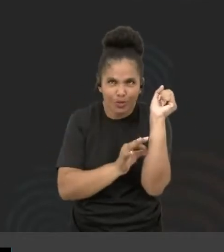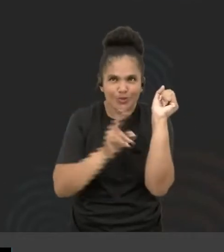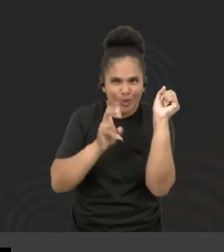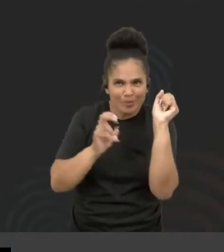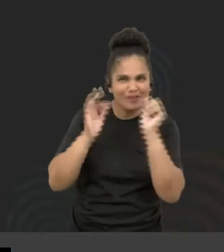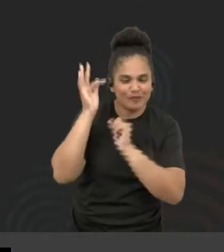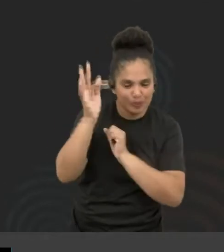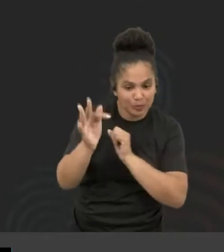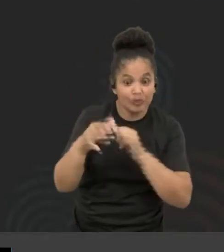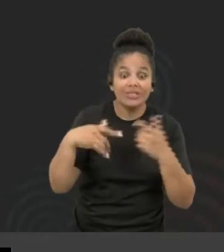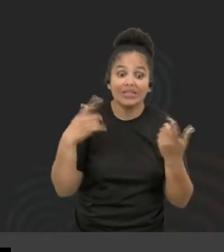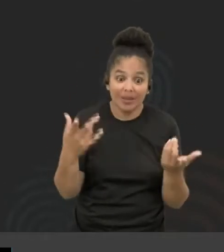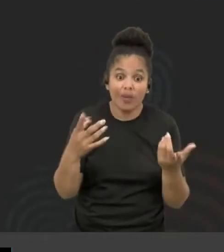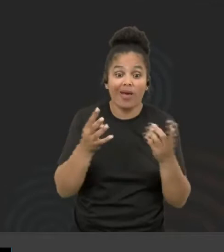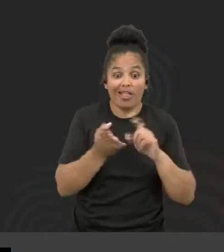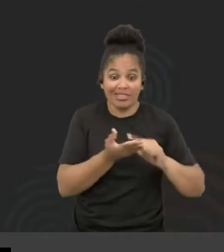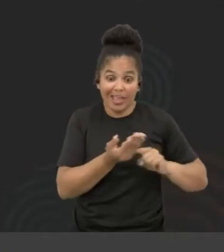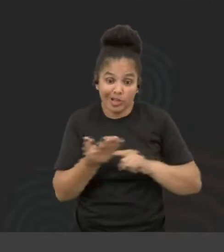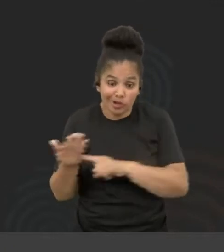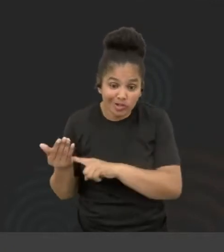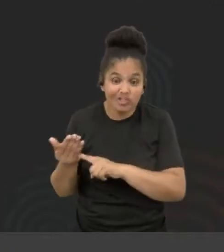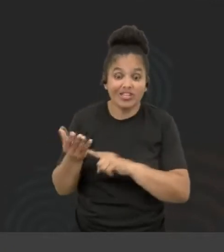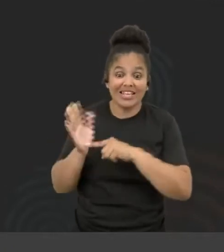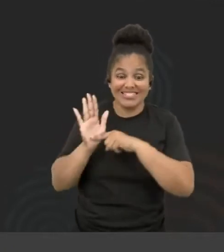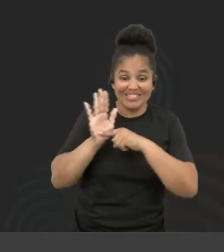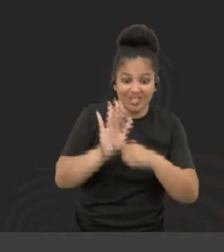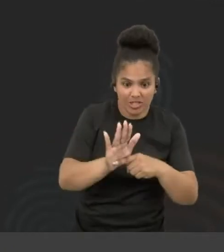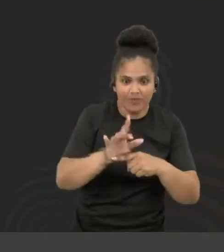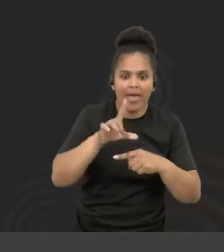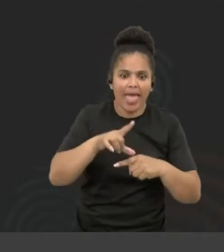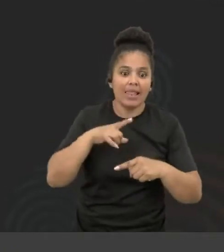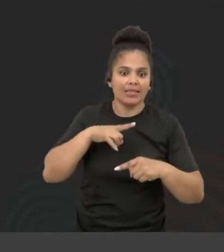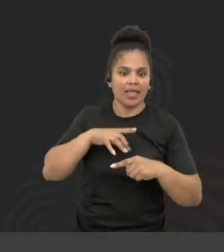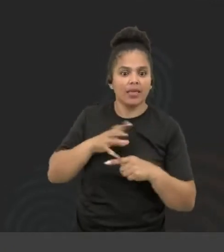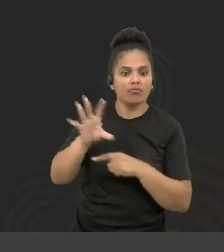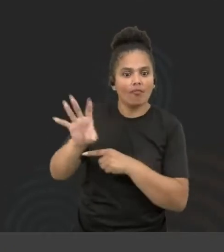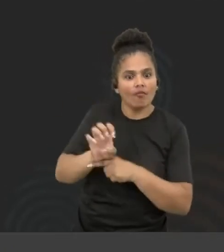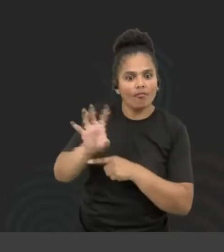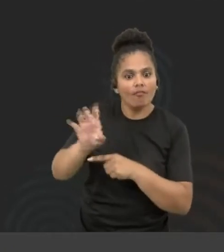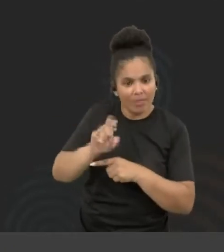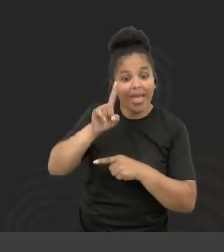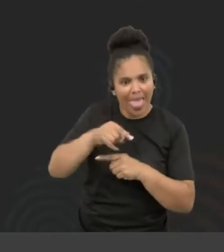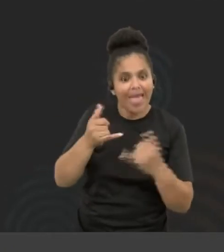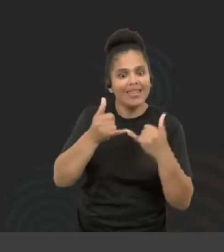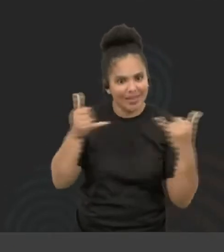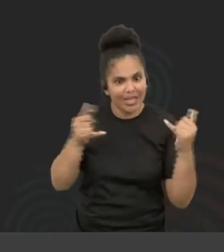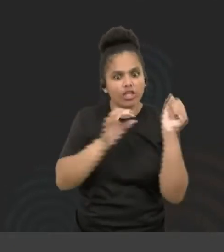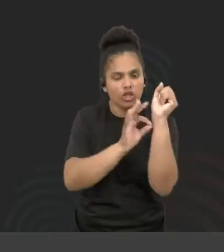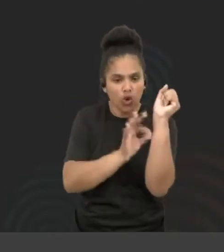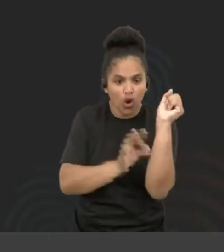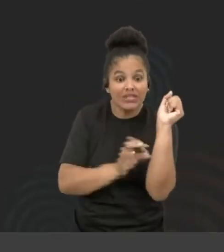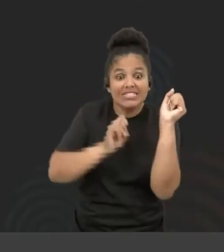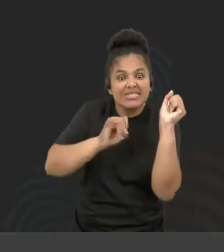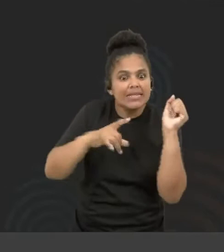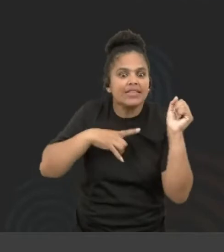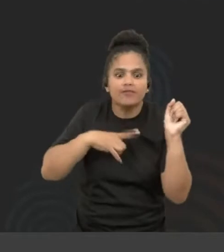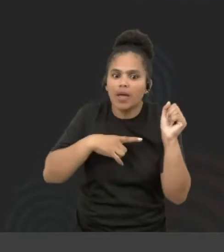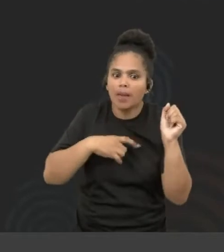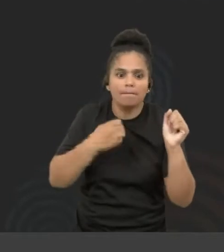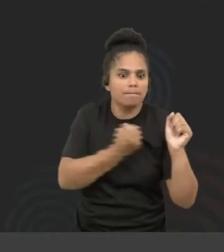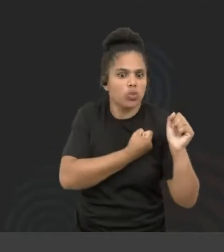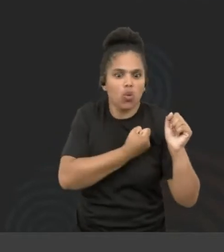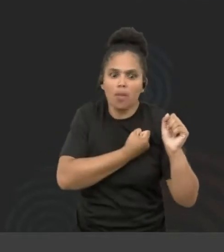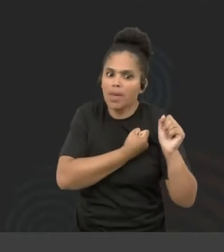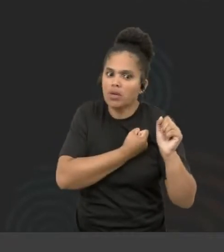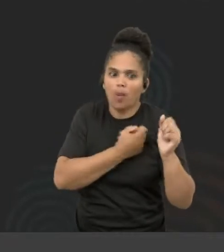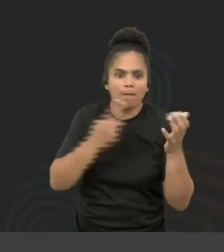a tecnologia assistiva digital, ela se alimenta de linha de código. Um troço mal codado, vamos usar esses termos assim,